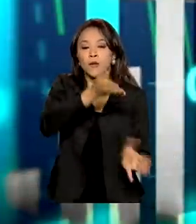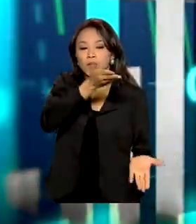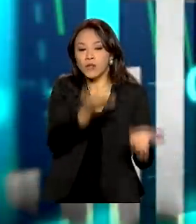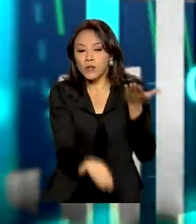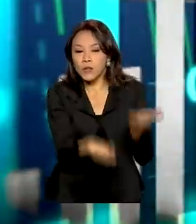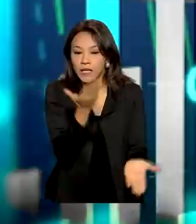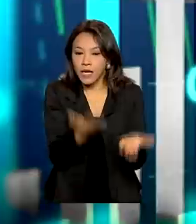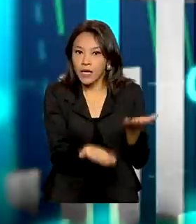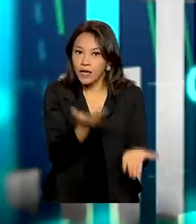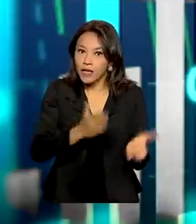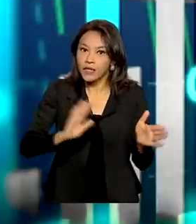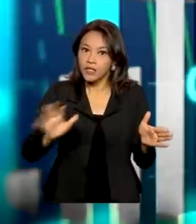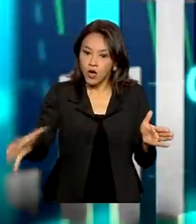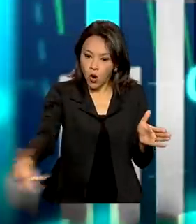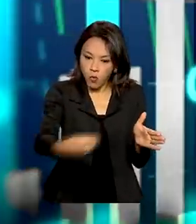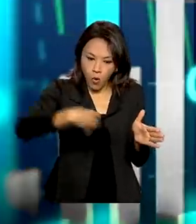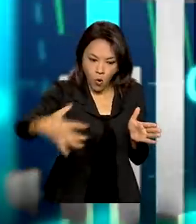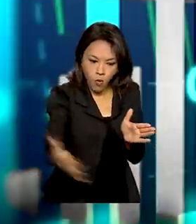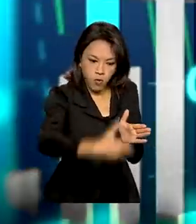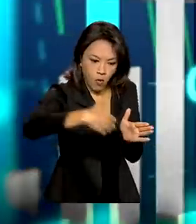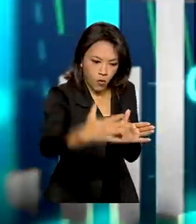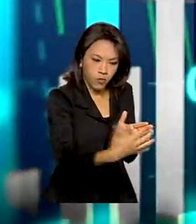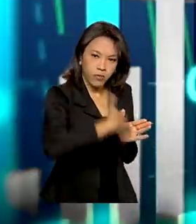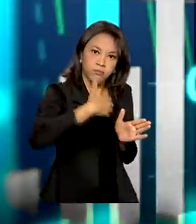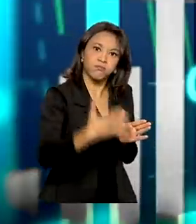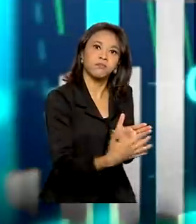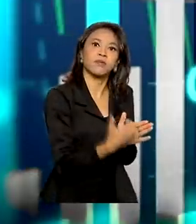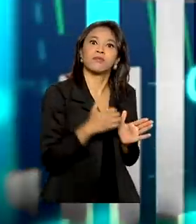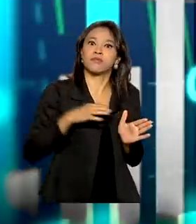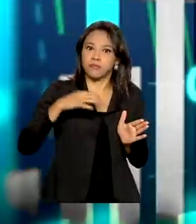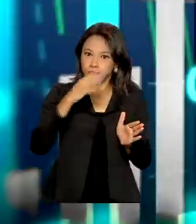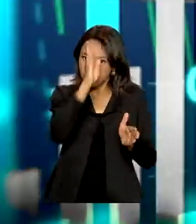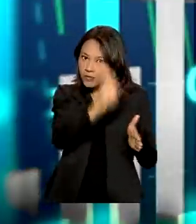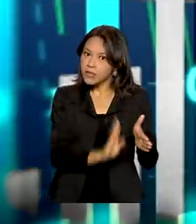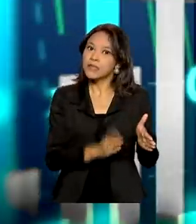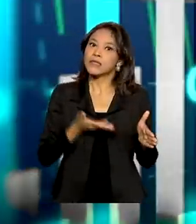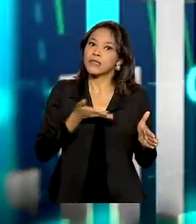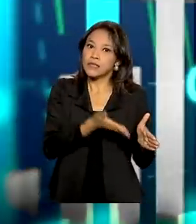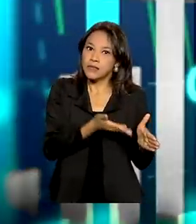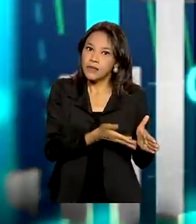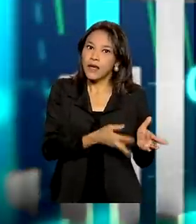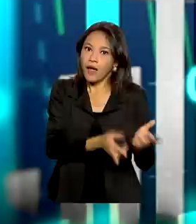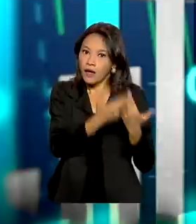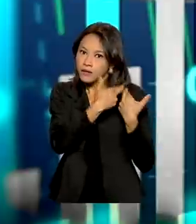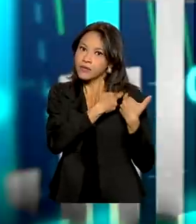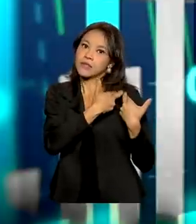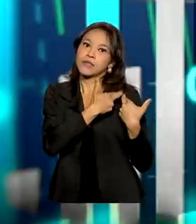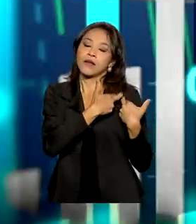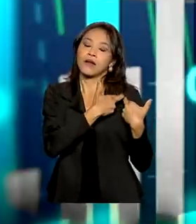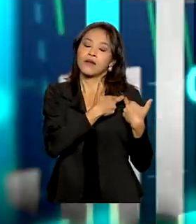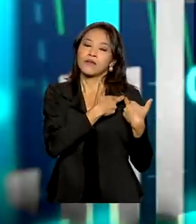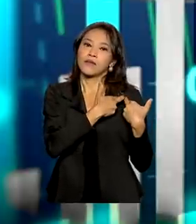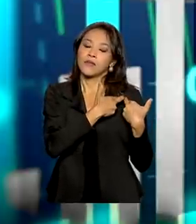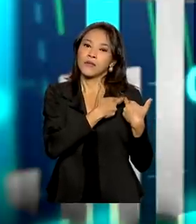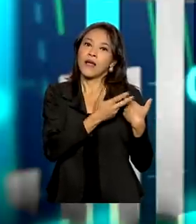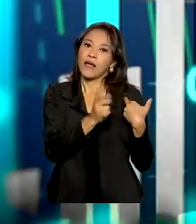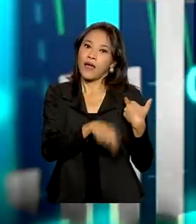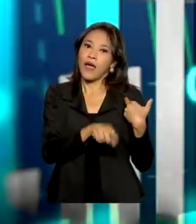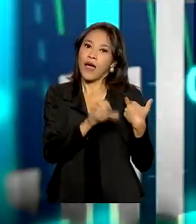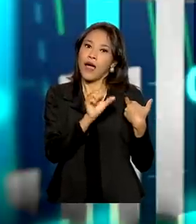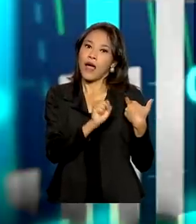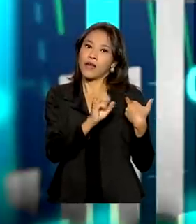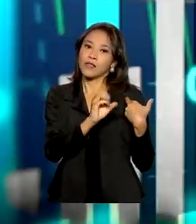de produção. Ou seja, quase a metade da produção total brasileira de grãos é responsável, né? Pela... vem da soja.